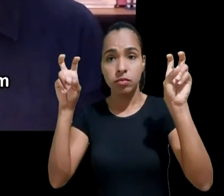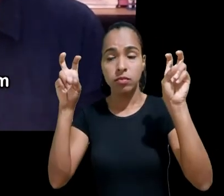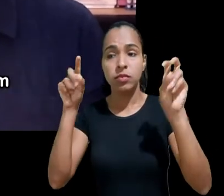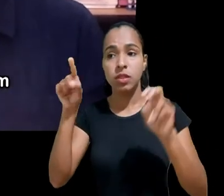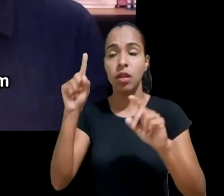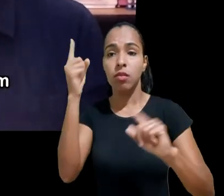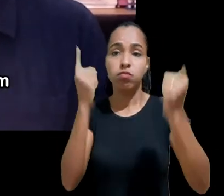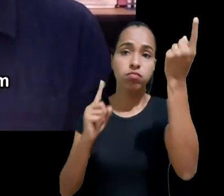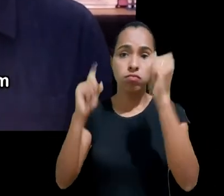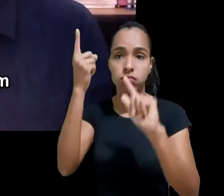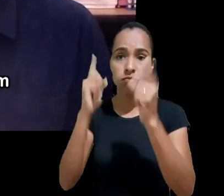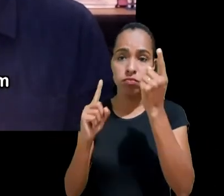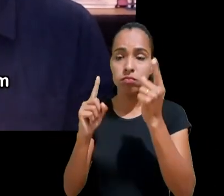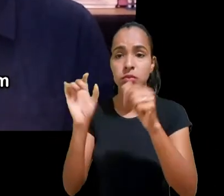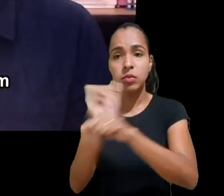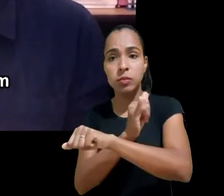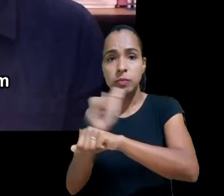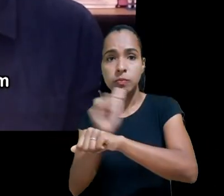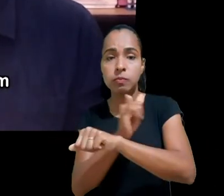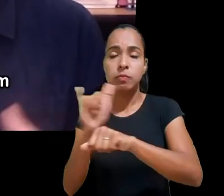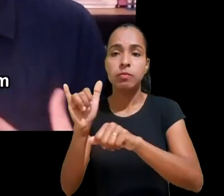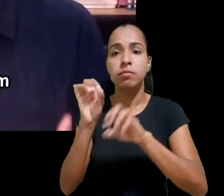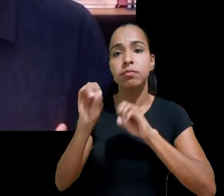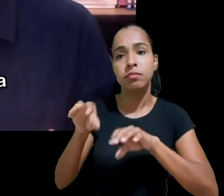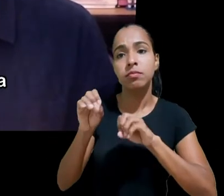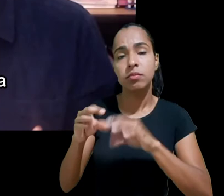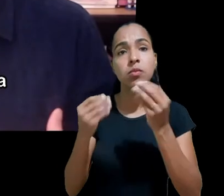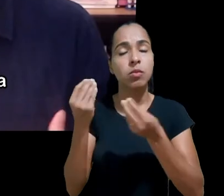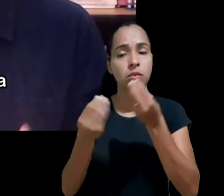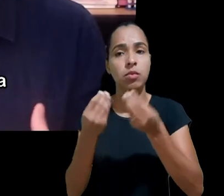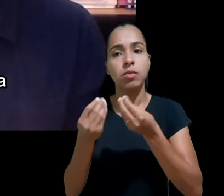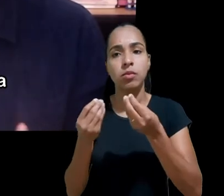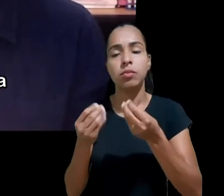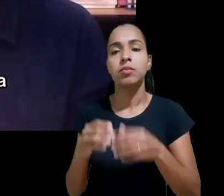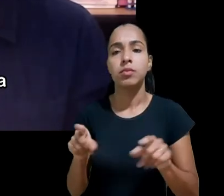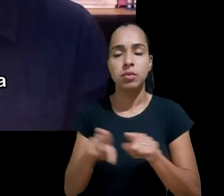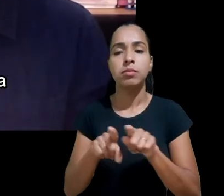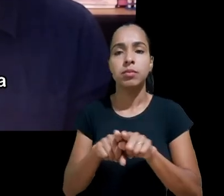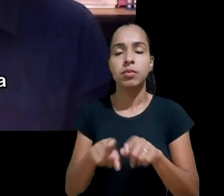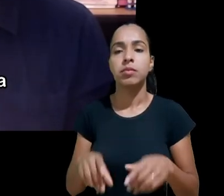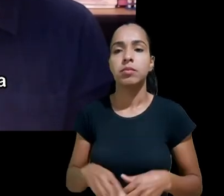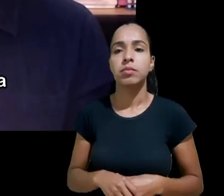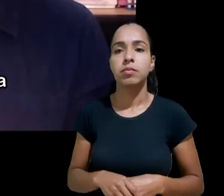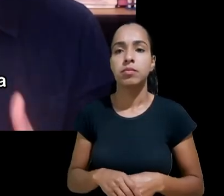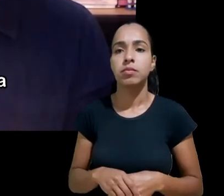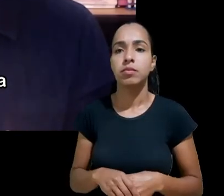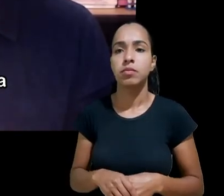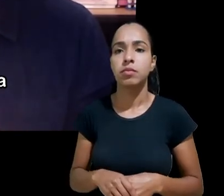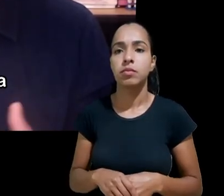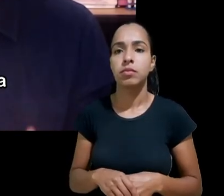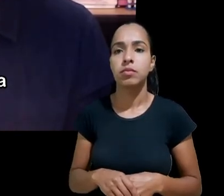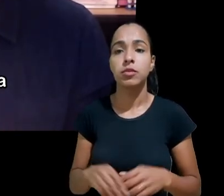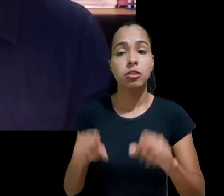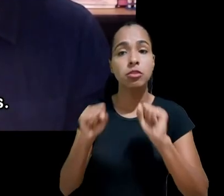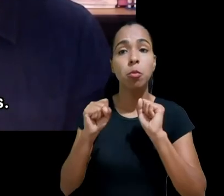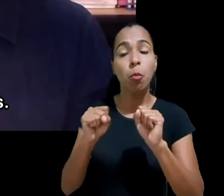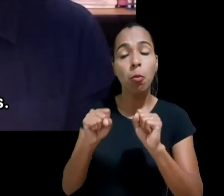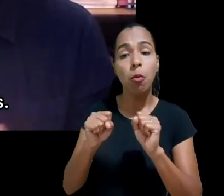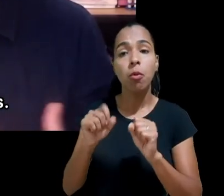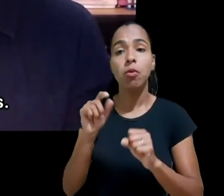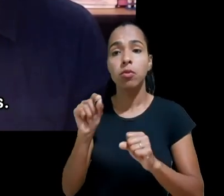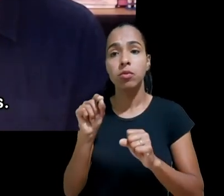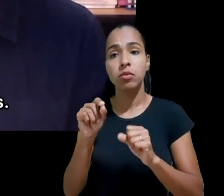enfatiza que de modo algum pode-se justificar a implementação de um sistema de inteligência artificial